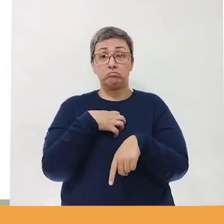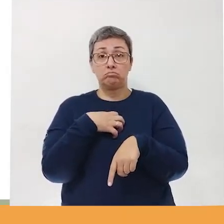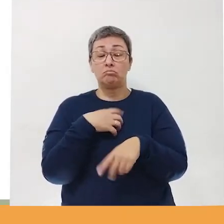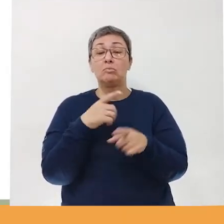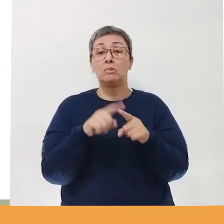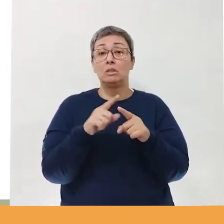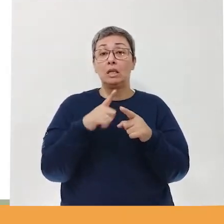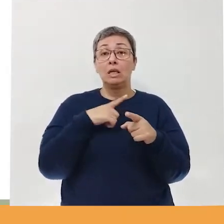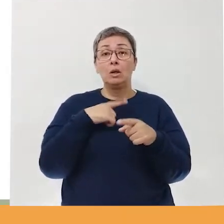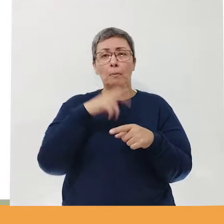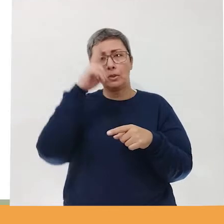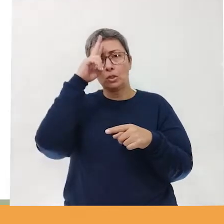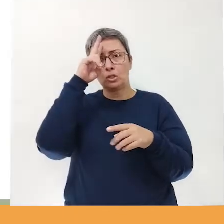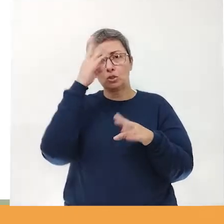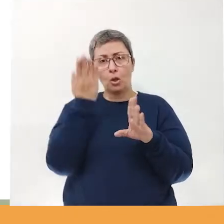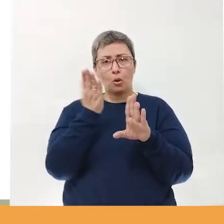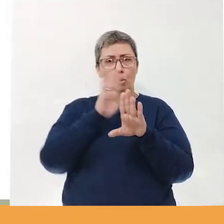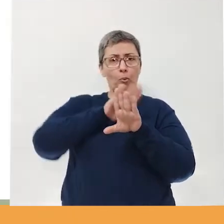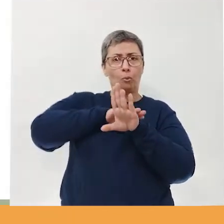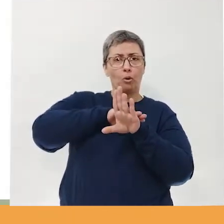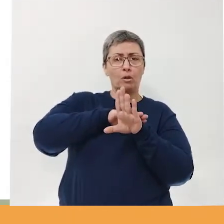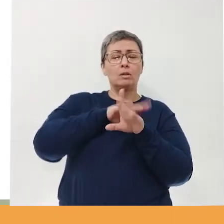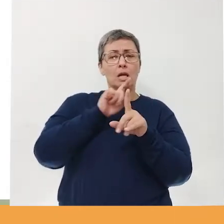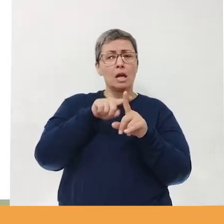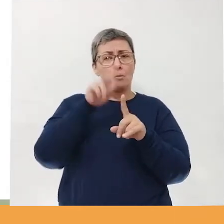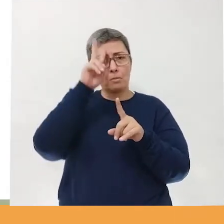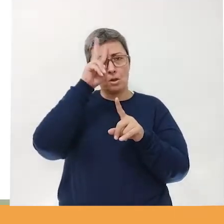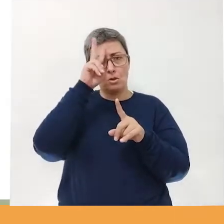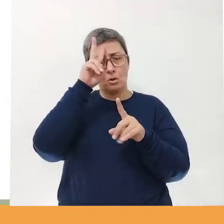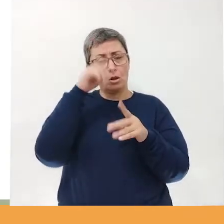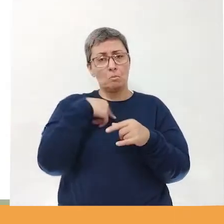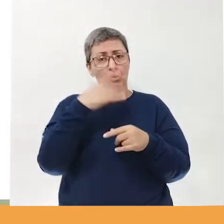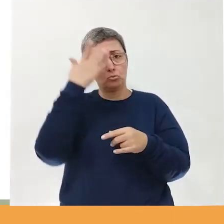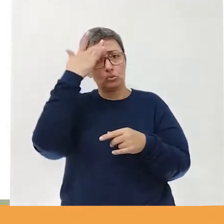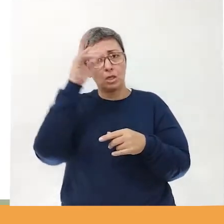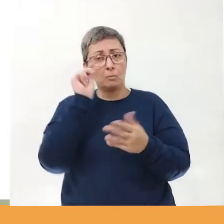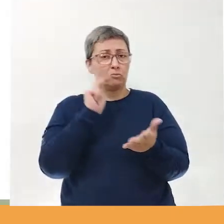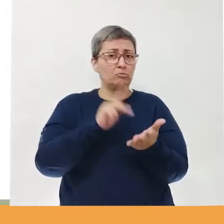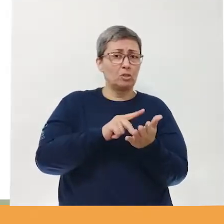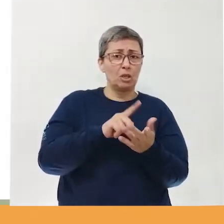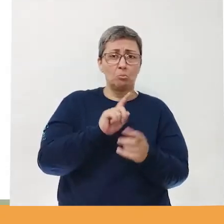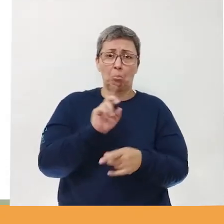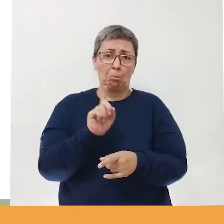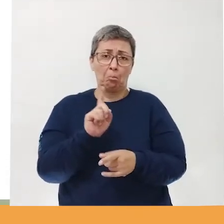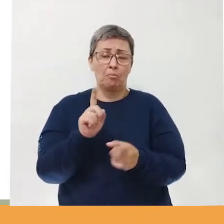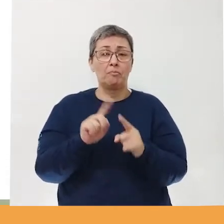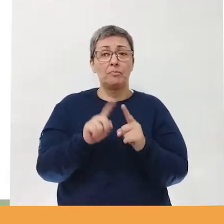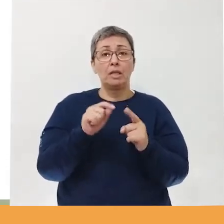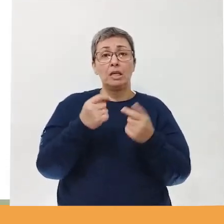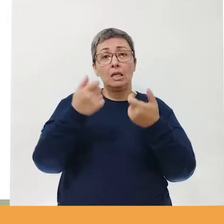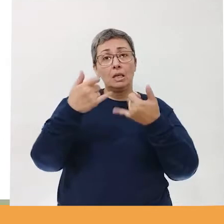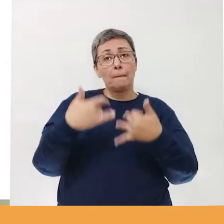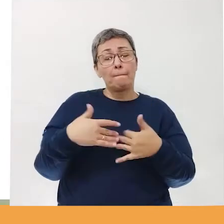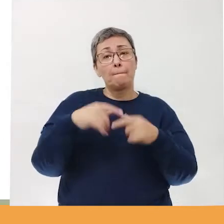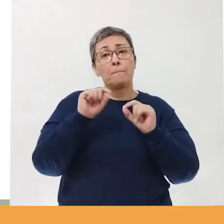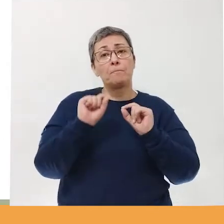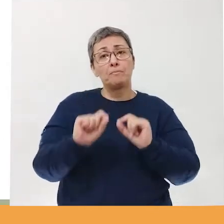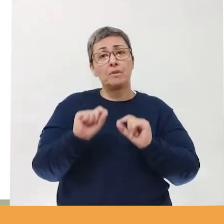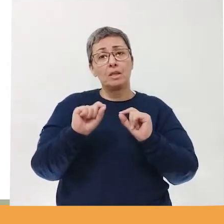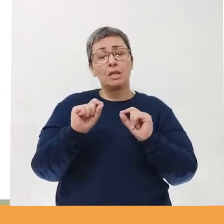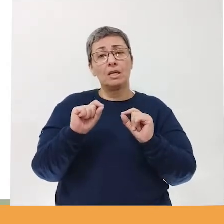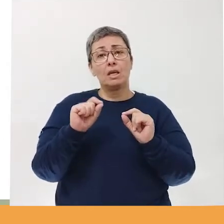né? Existe uma história por trás desse quadro, isso é uma história, a gente não sabe se é verídico ou não, que diz que